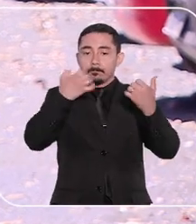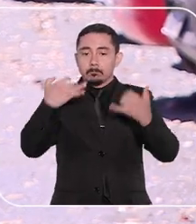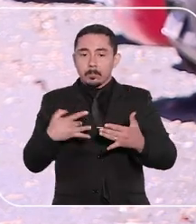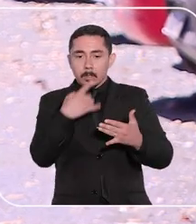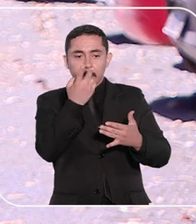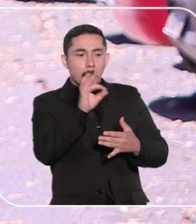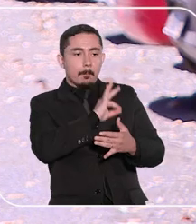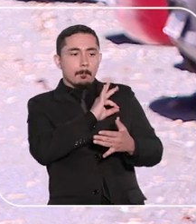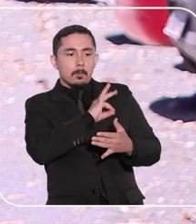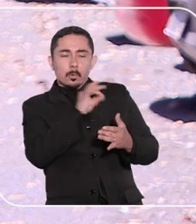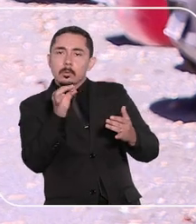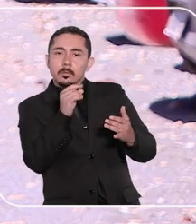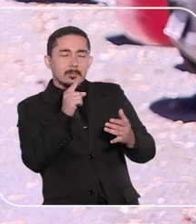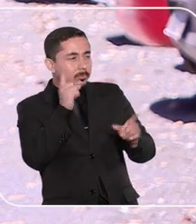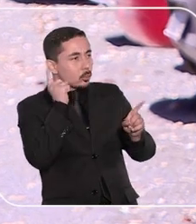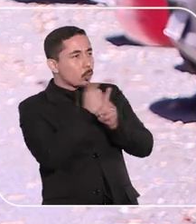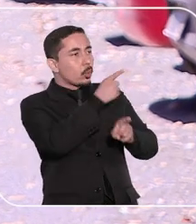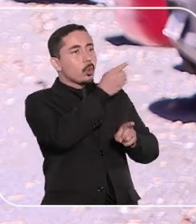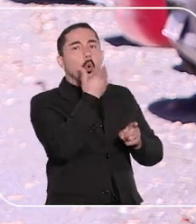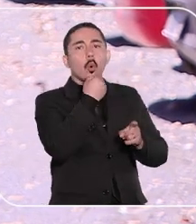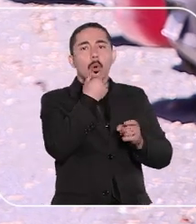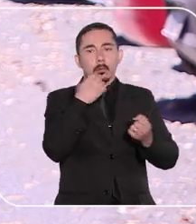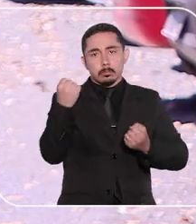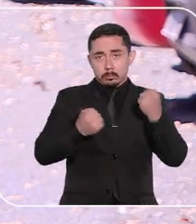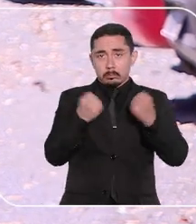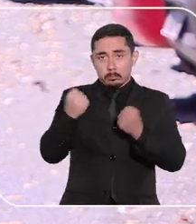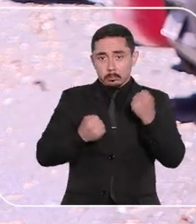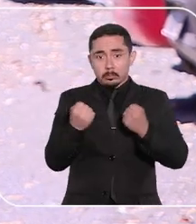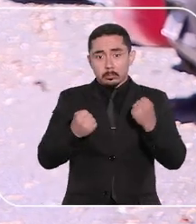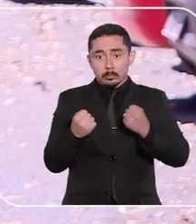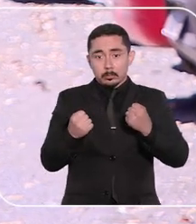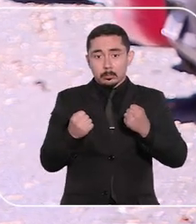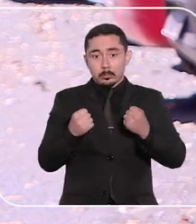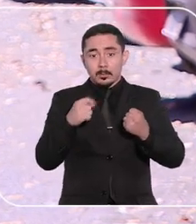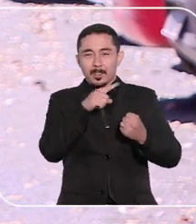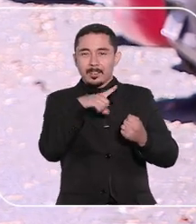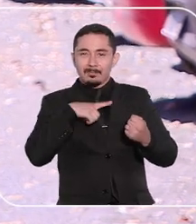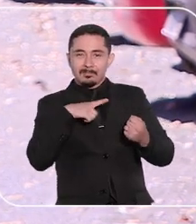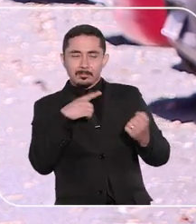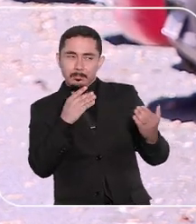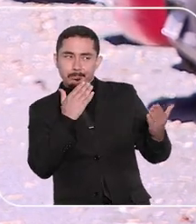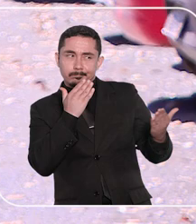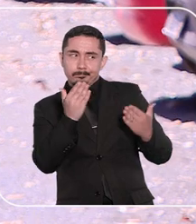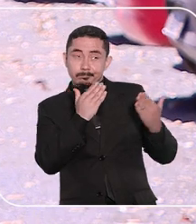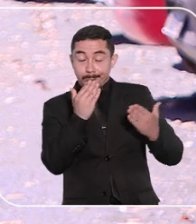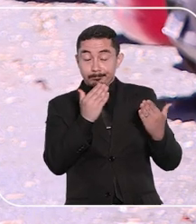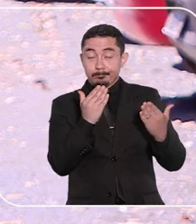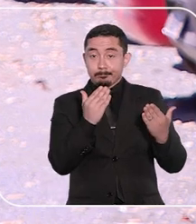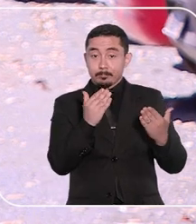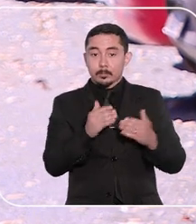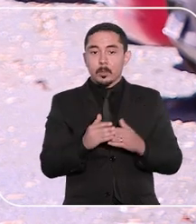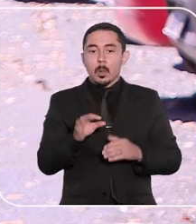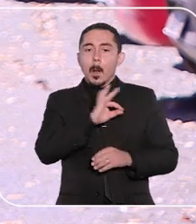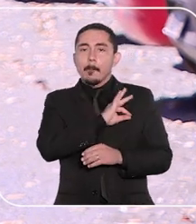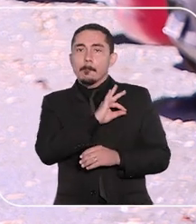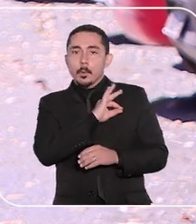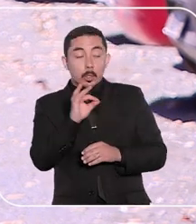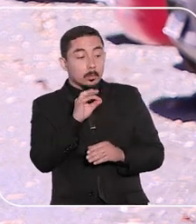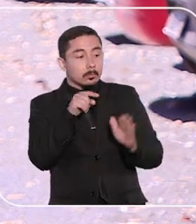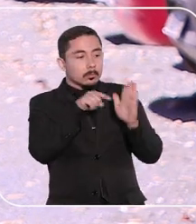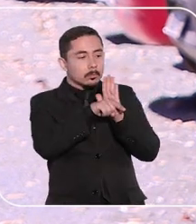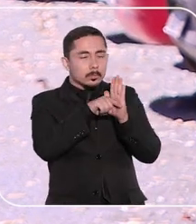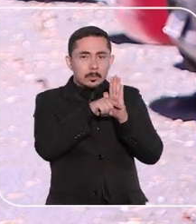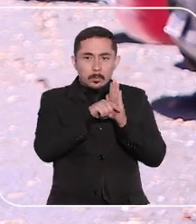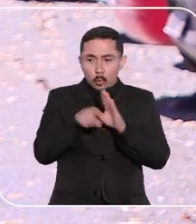um patrulhamento de rotina, uma equipe policial abordou um motorista que conduzia o veículo com uma suposta atitude suspeita. Os